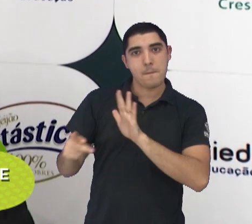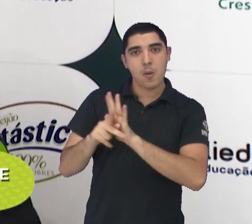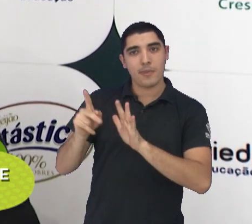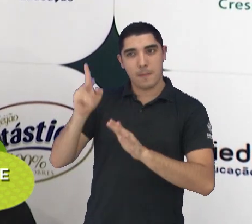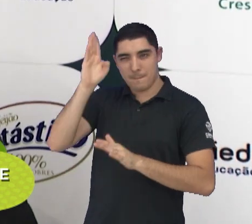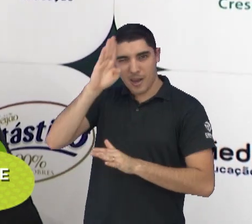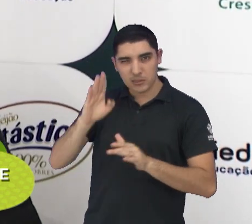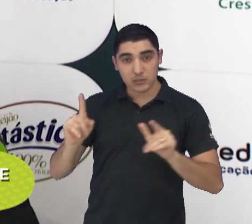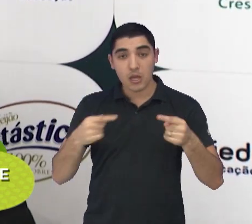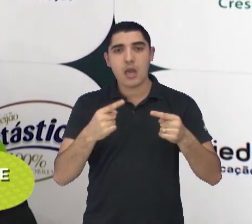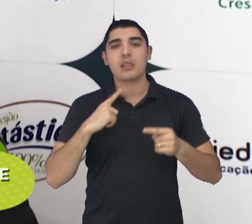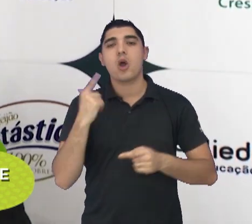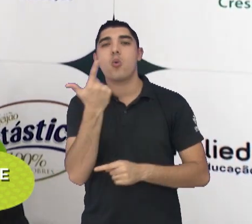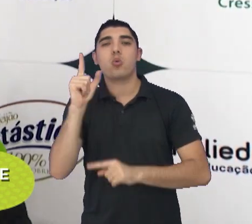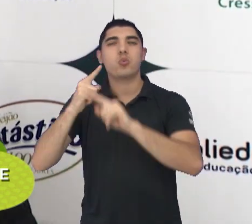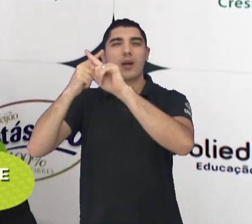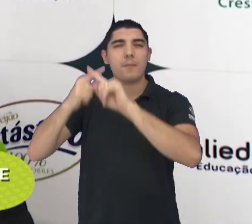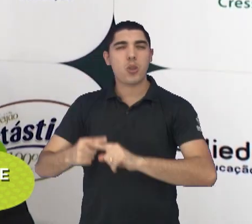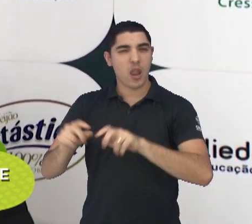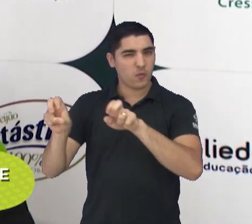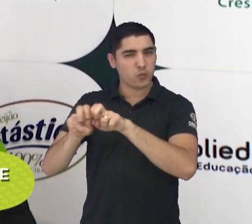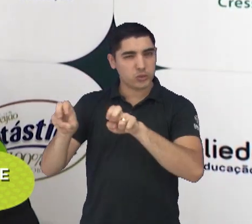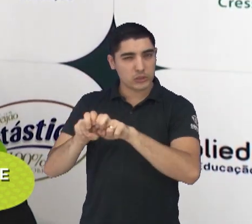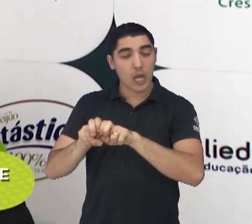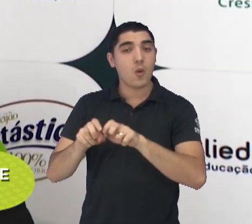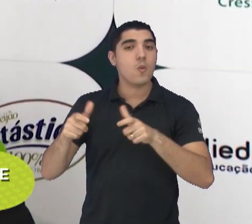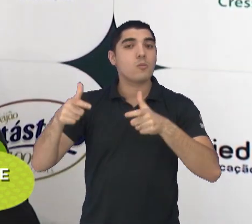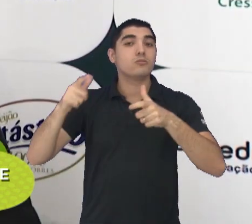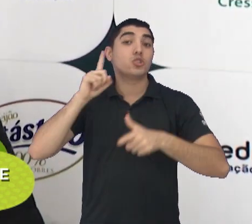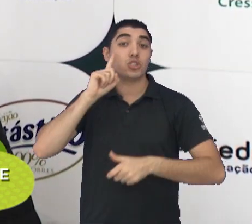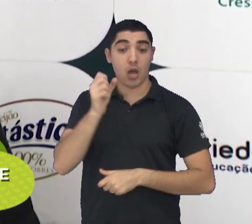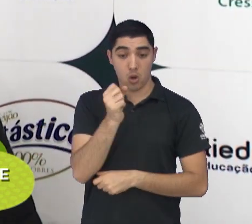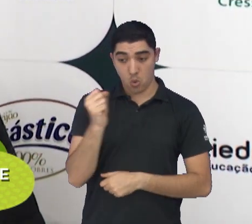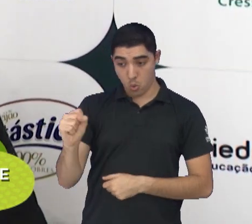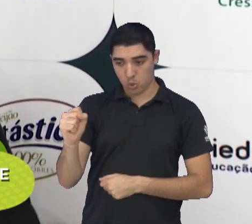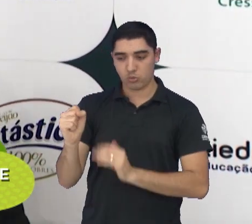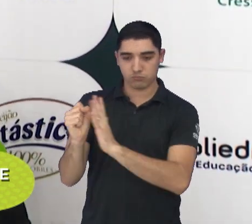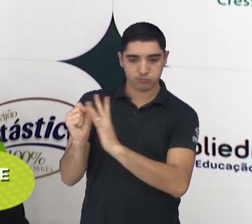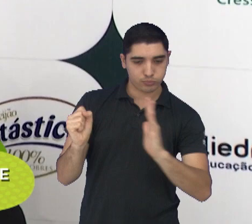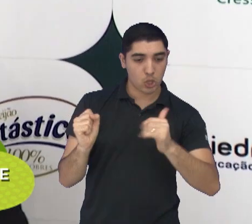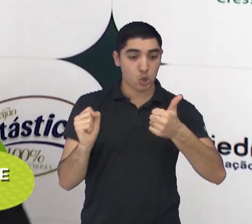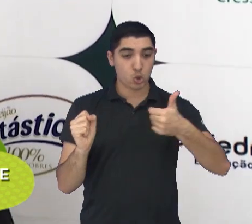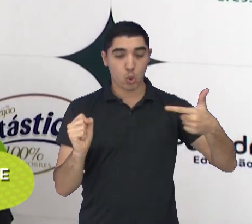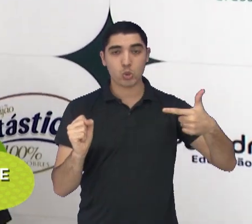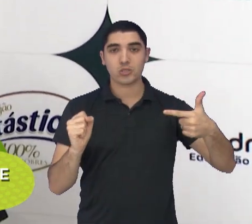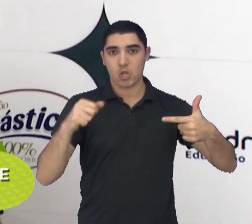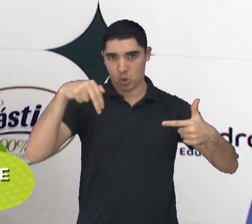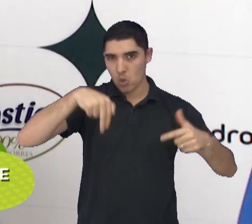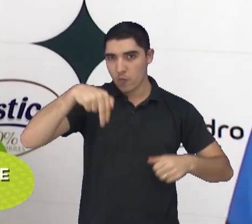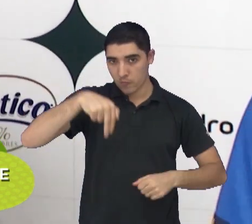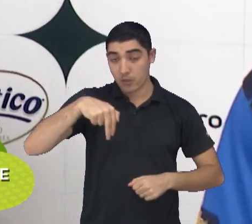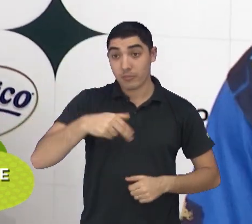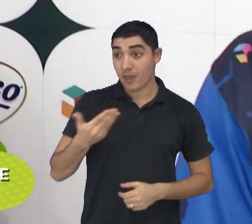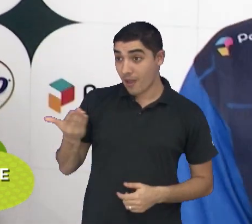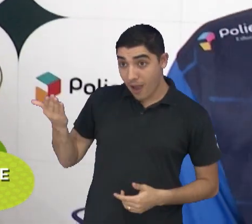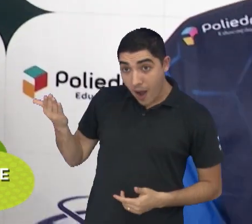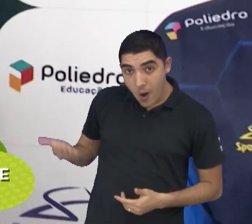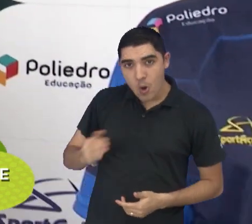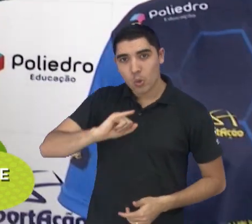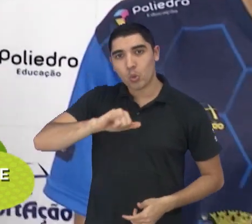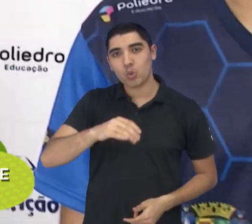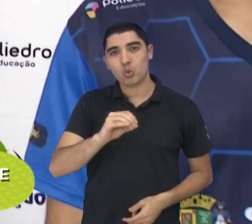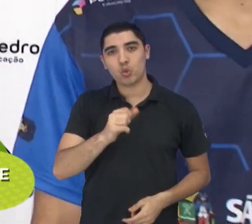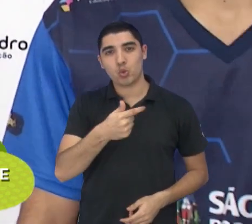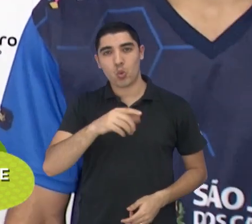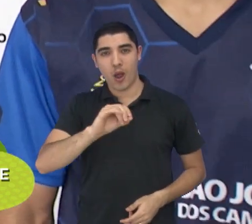Liga Evolution de Futsal, que vai ser entre os dias 8 e 12 de novembro. E, claro, nada melhor que o Joãozinho para poder trazer